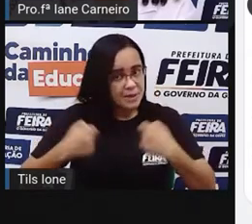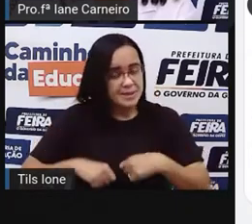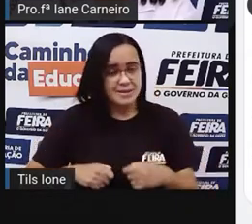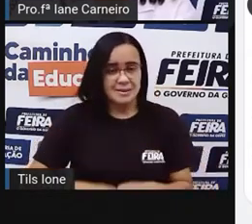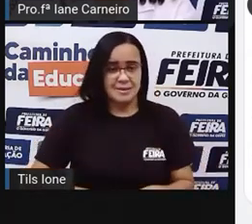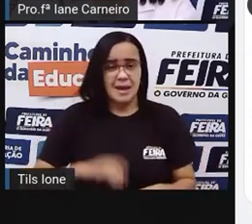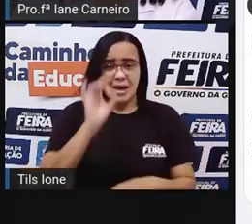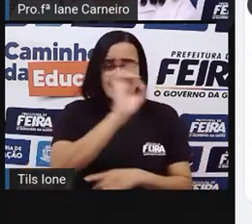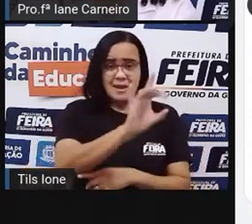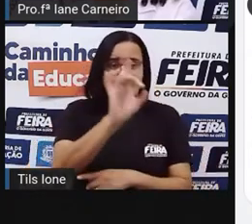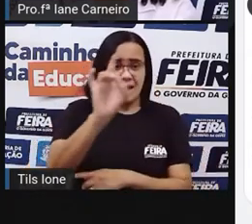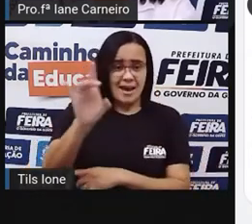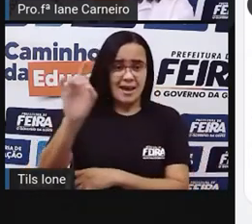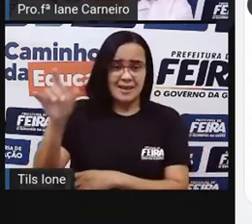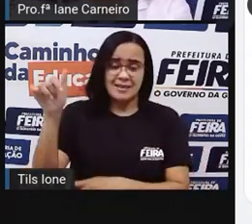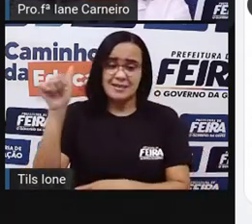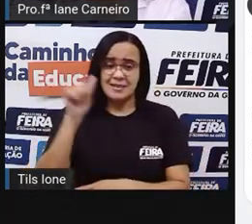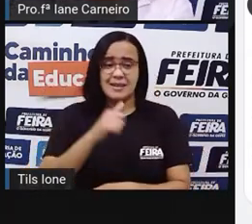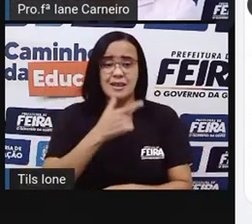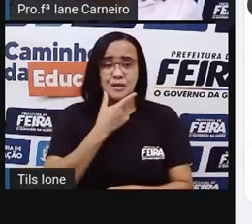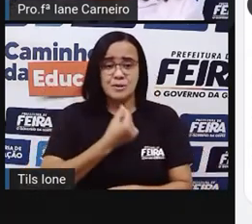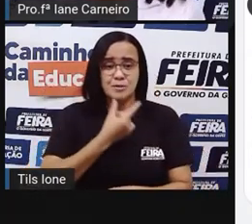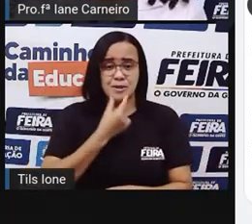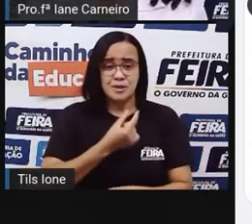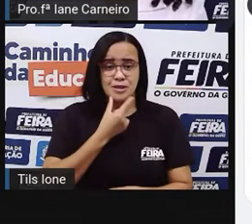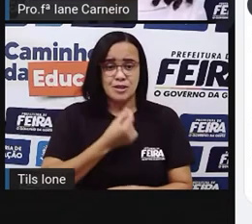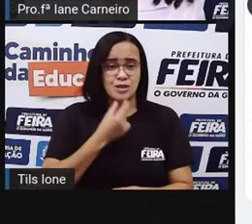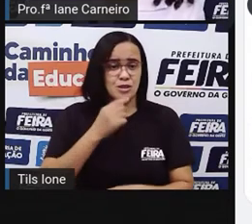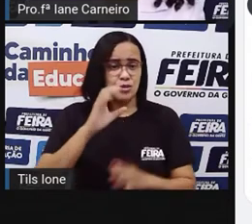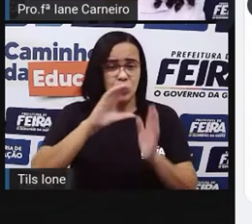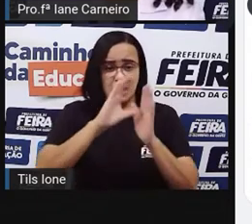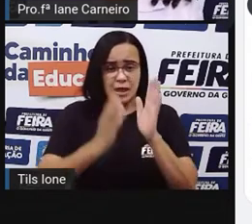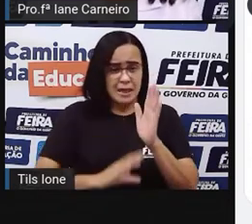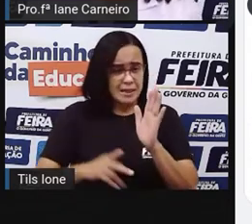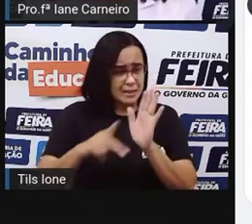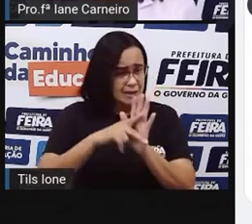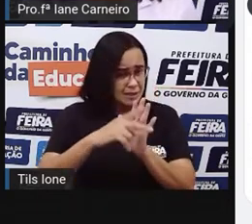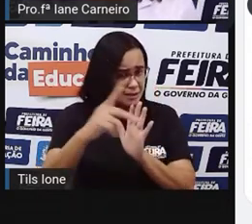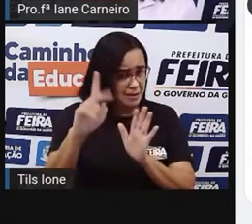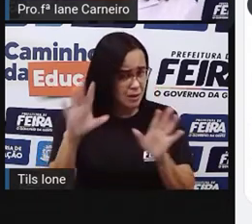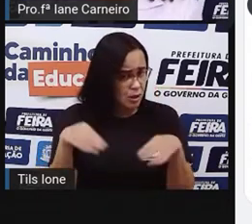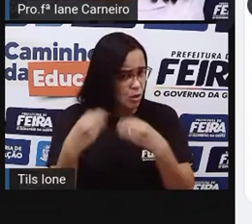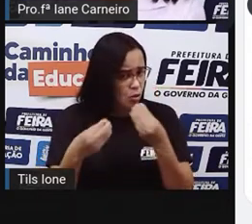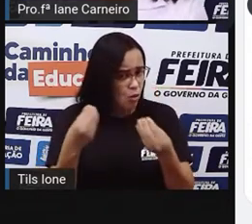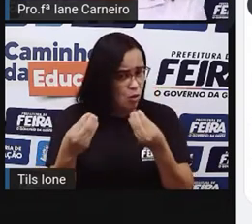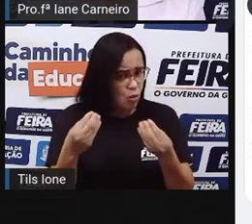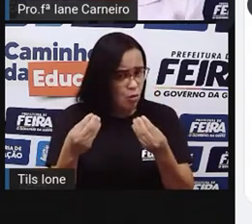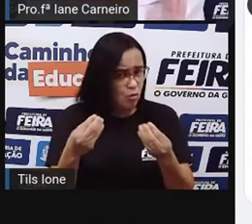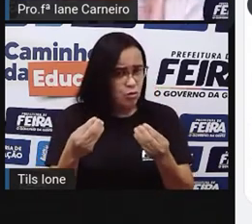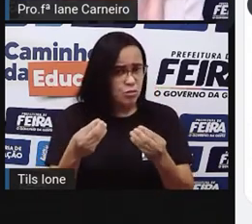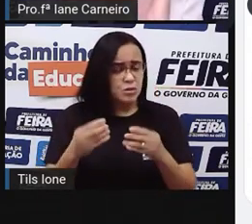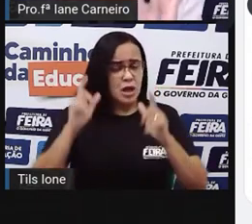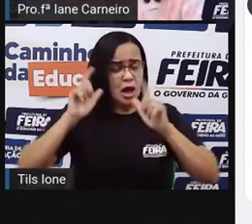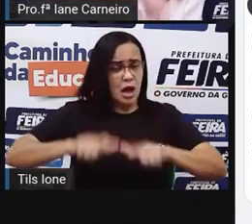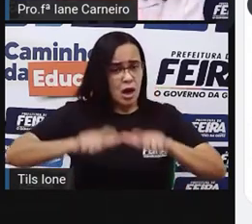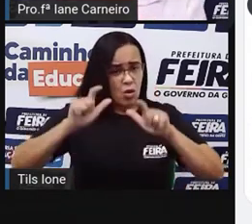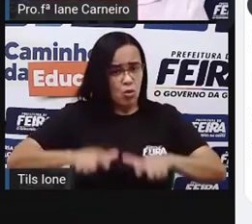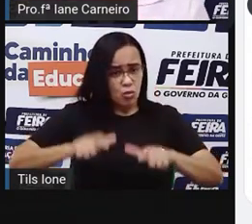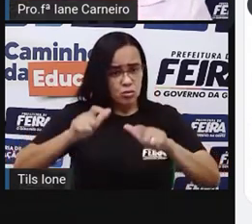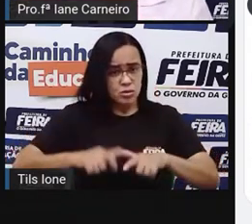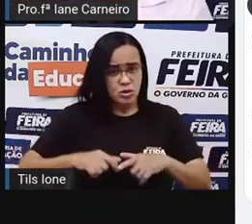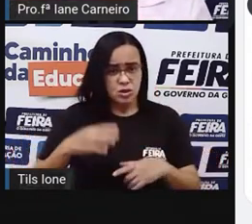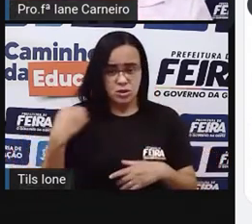meninos, né? E a posição em que eles estão. Então, em alguns momentos, a prova vai falar esquerda e direita. Então, se você está olhando para a pró,